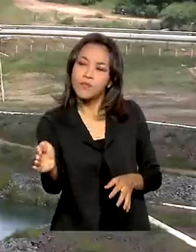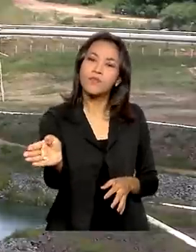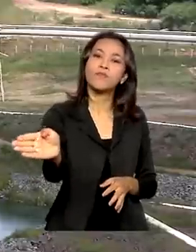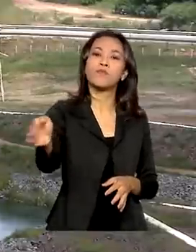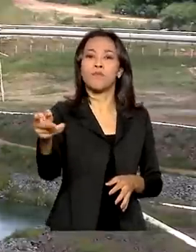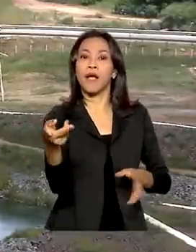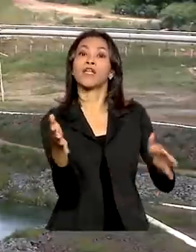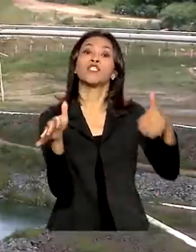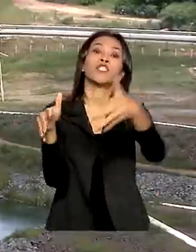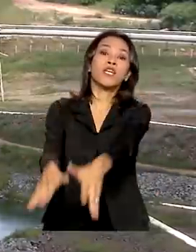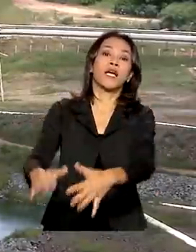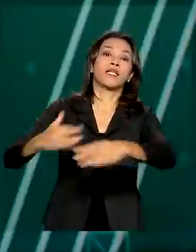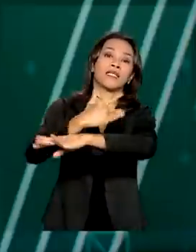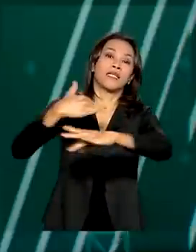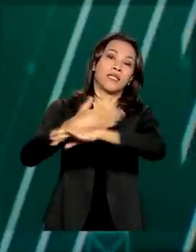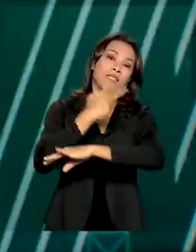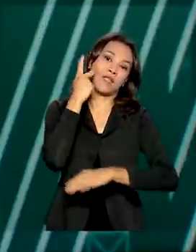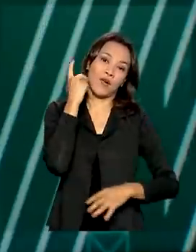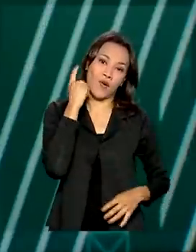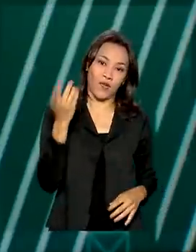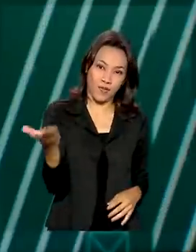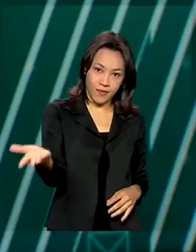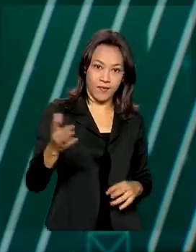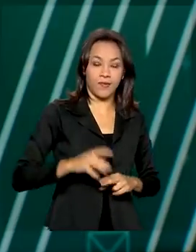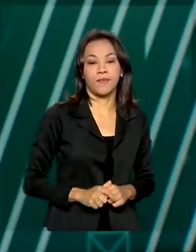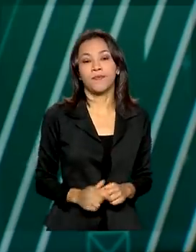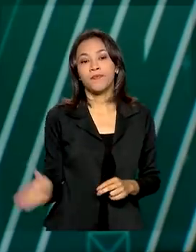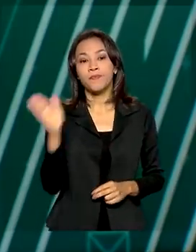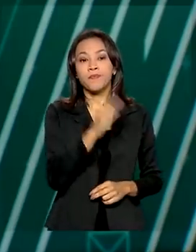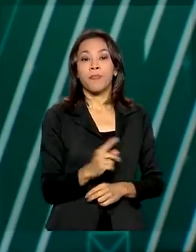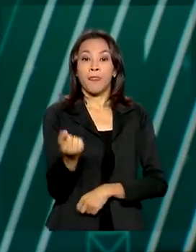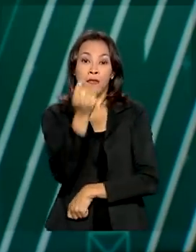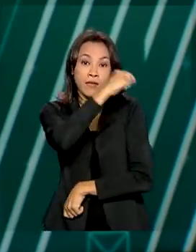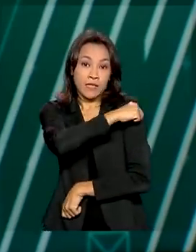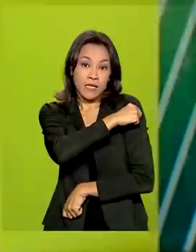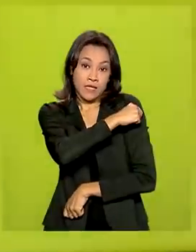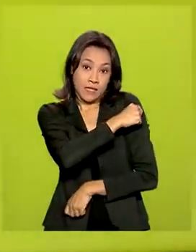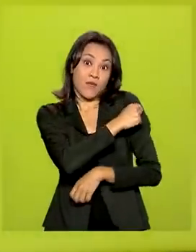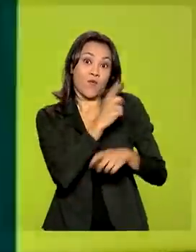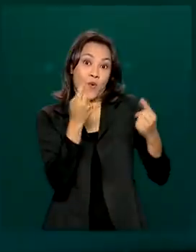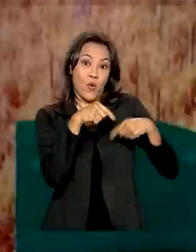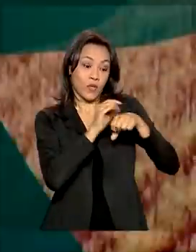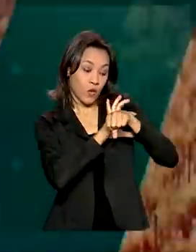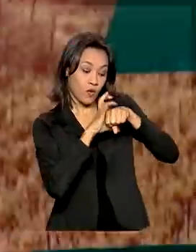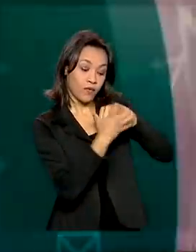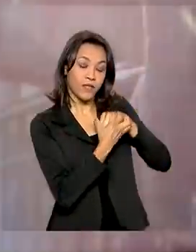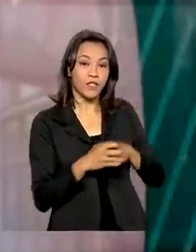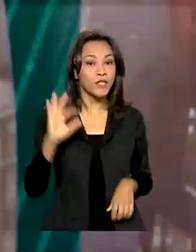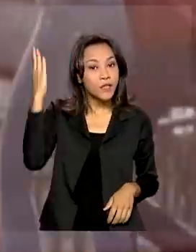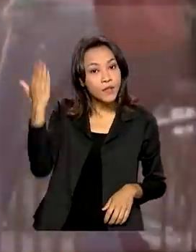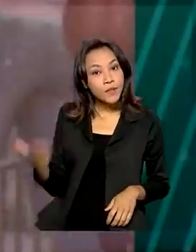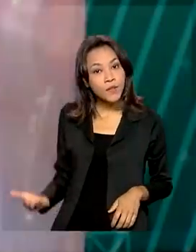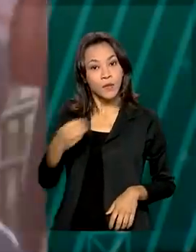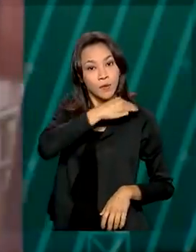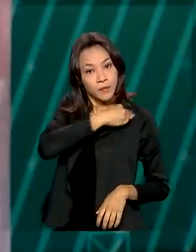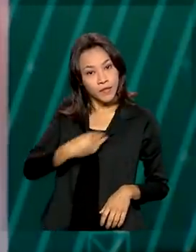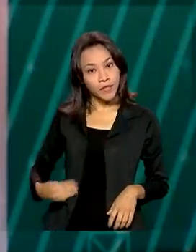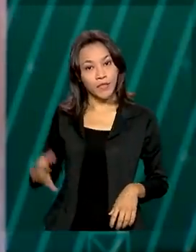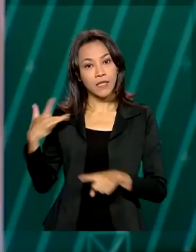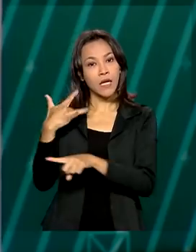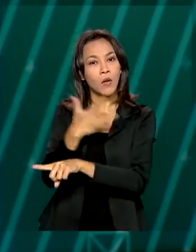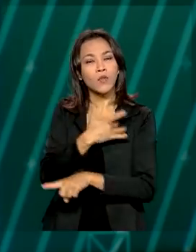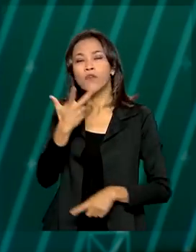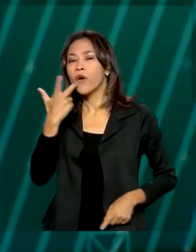metropolitana de Fortaleza. Vacinação contra a Covid-19. O ministro da Saúde, Marcelo Queiroga,